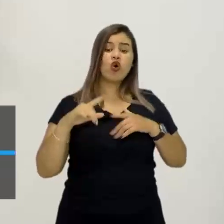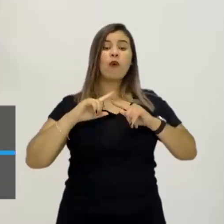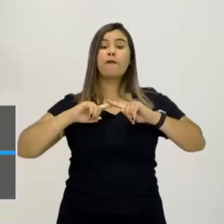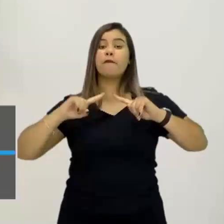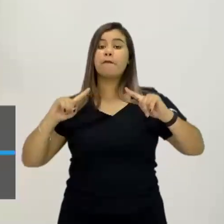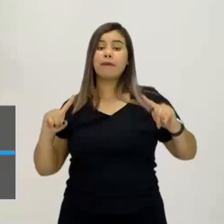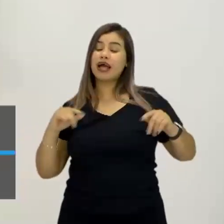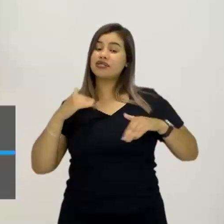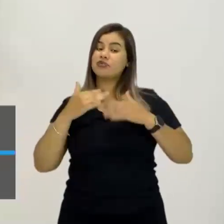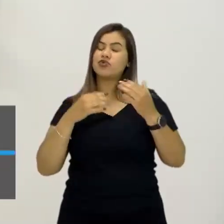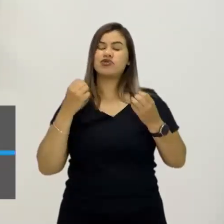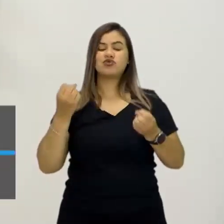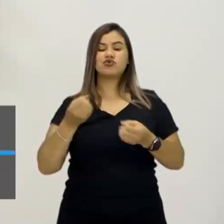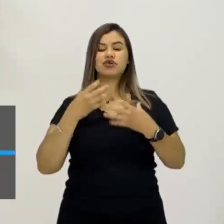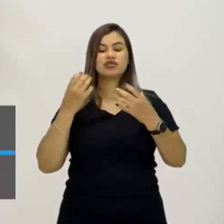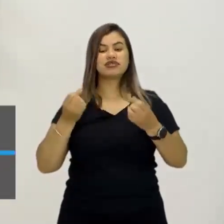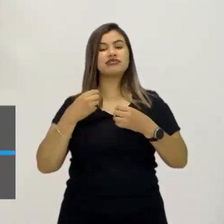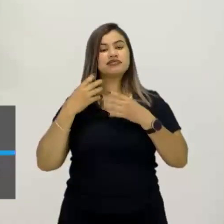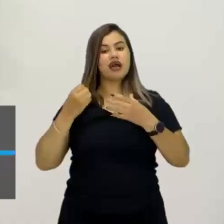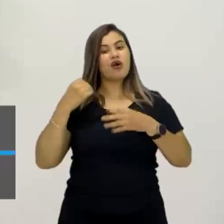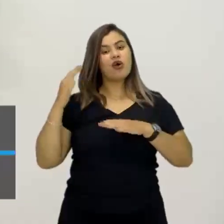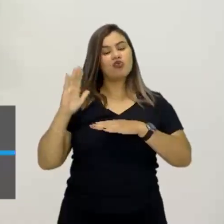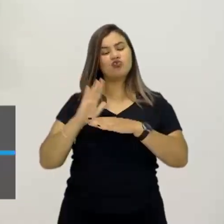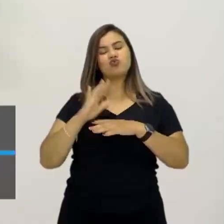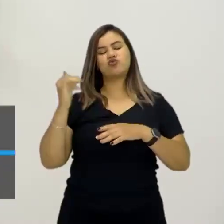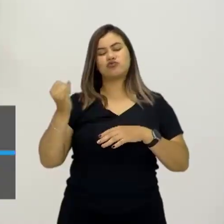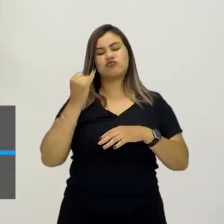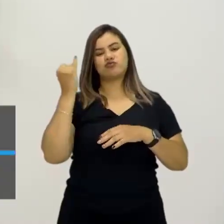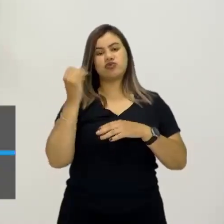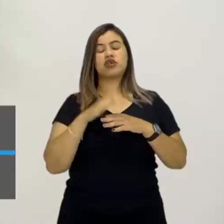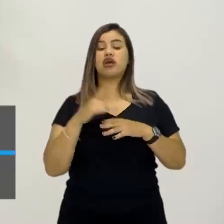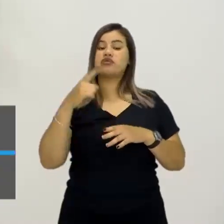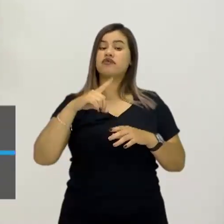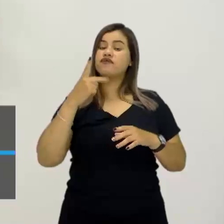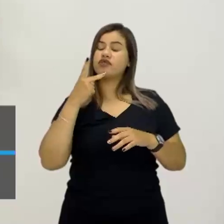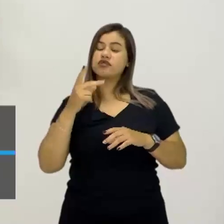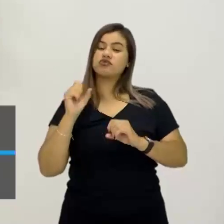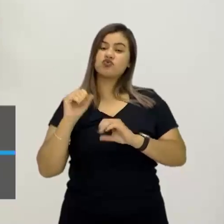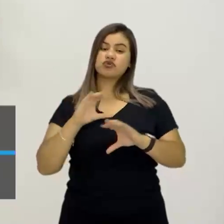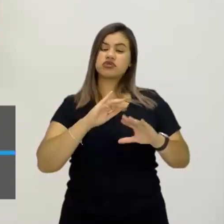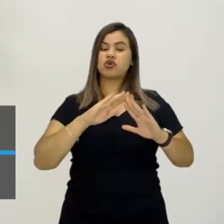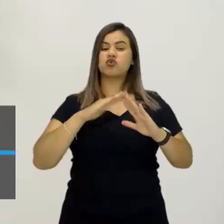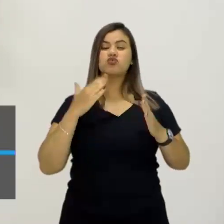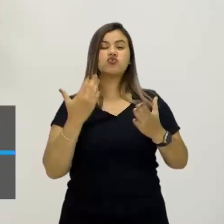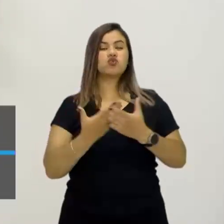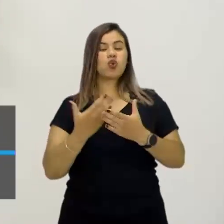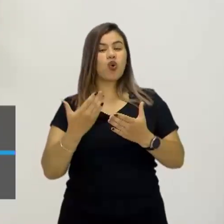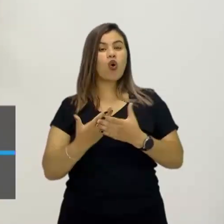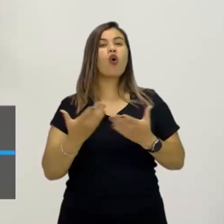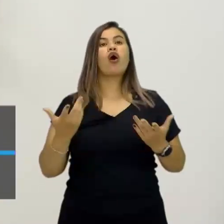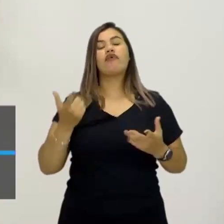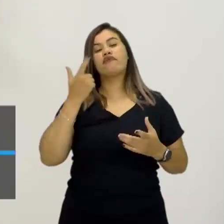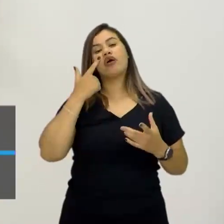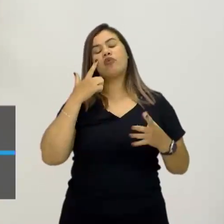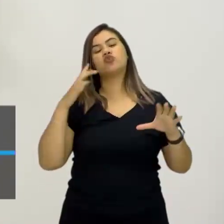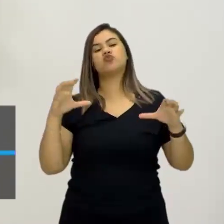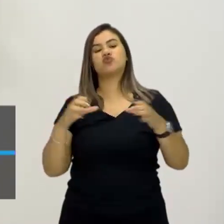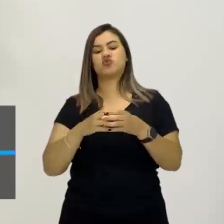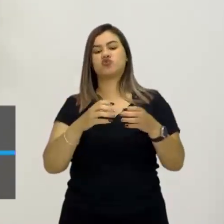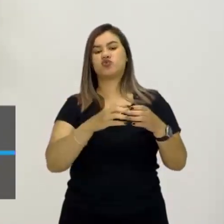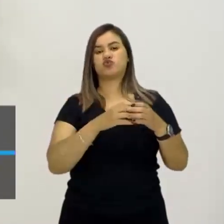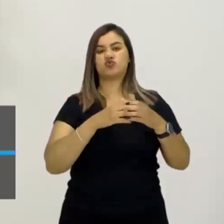frequentemente. Nós estamos falando aqui de educação, nós estamos falando aqui de escola, e nós vemos como que alguns grupos têm